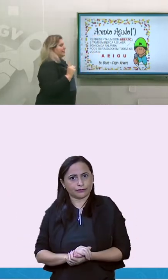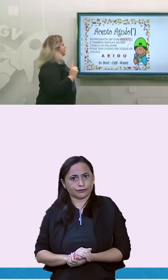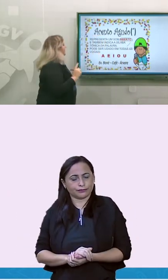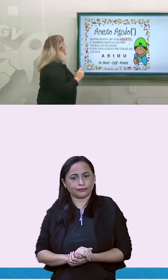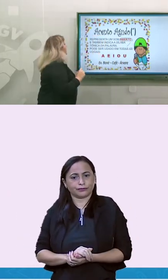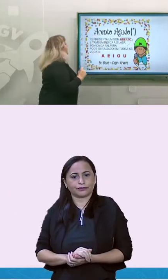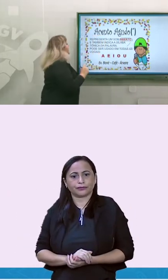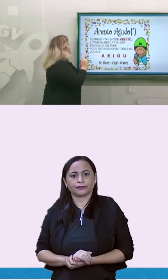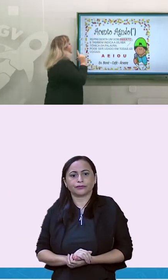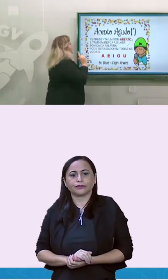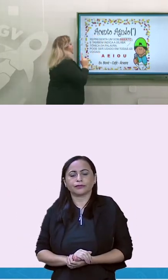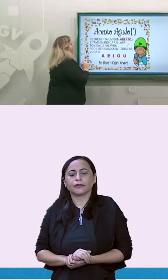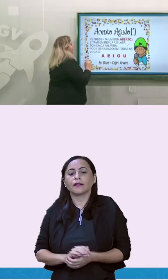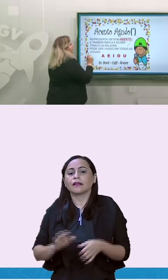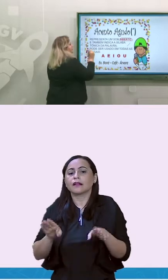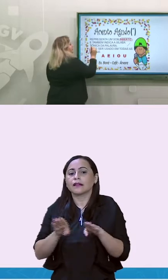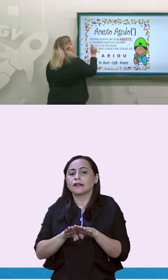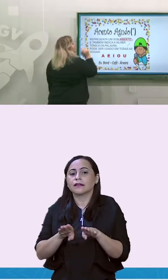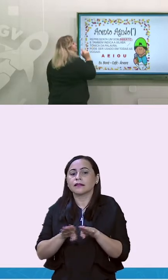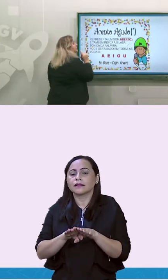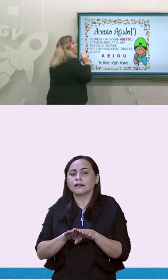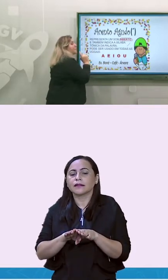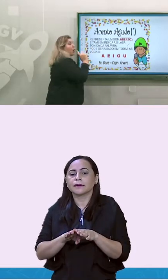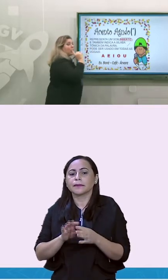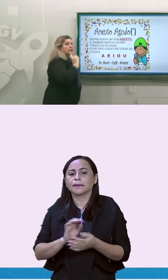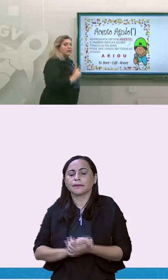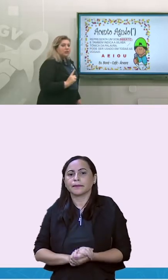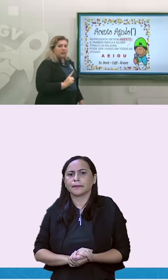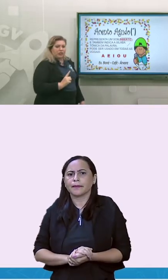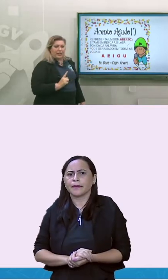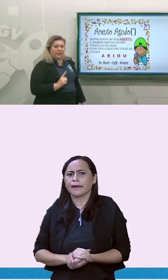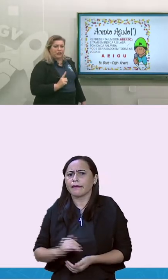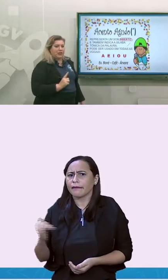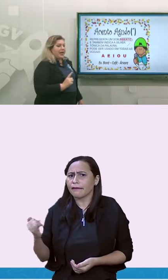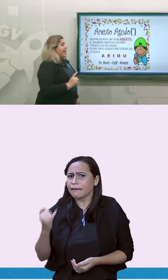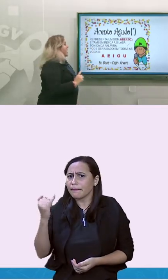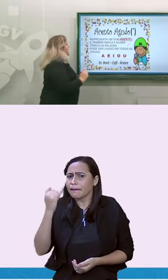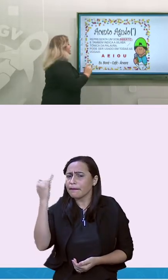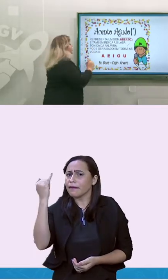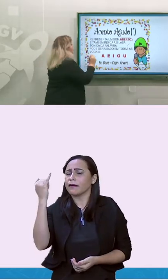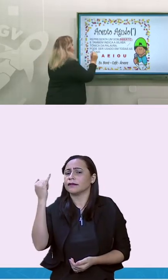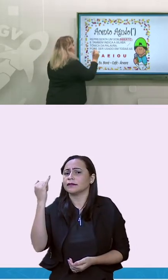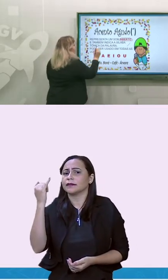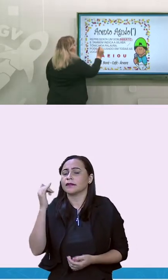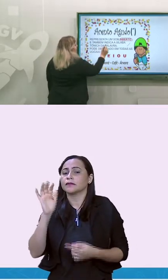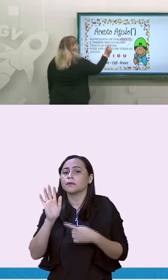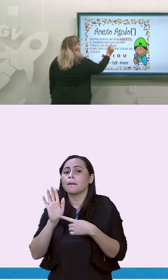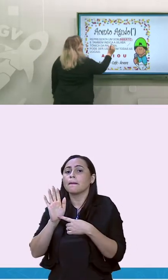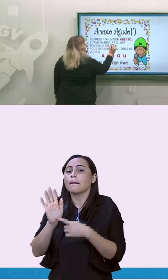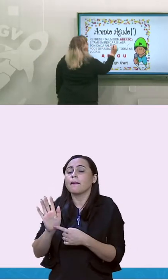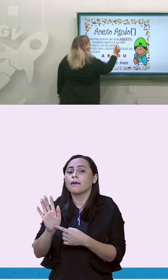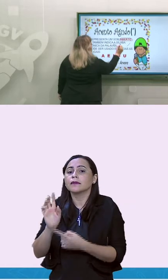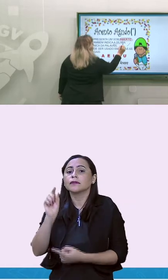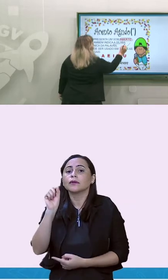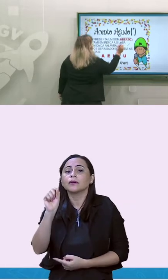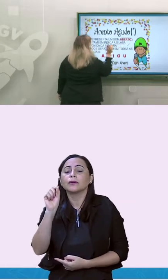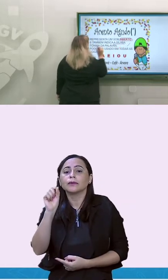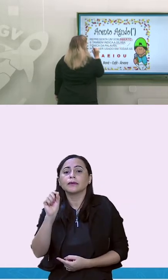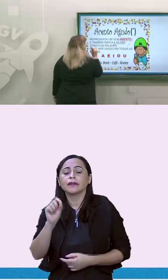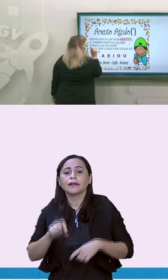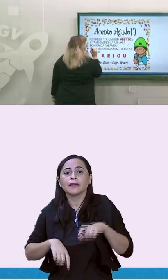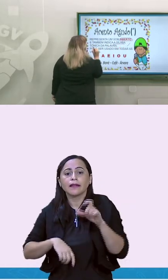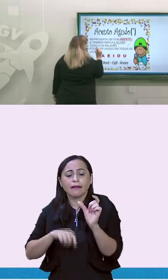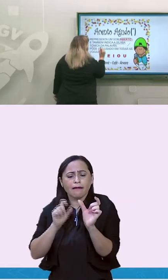disso aqui. E ele também tem uma função importante, gente. Ele indica a sílaba